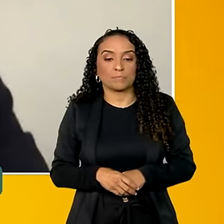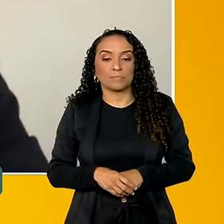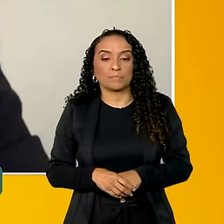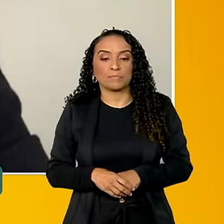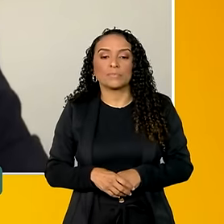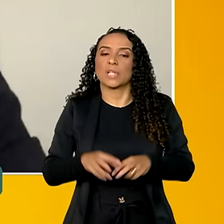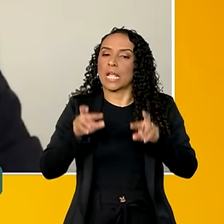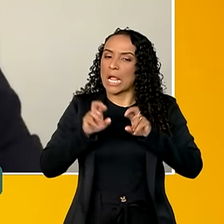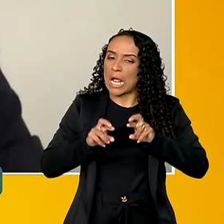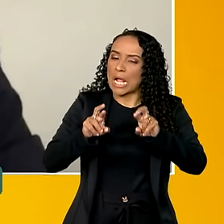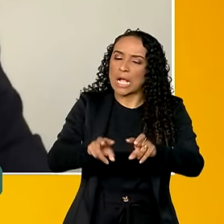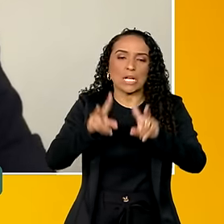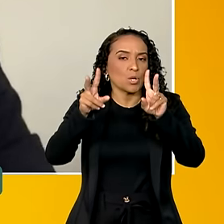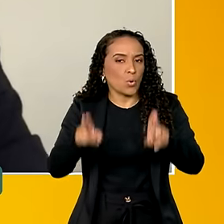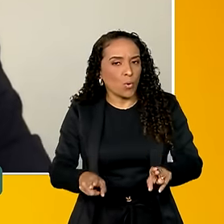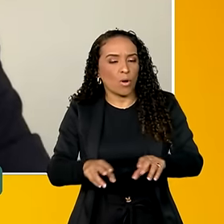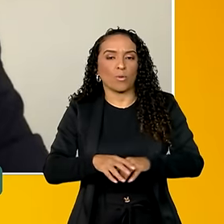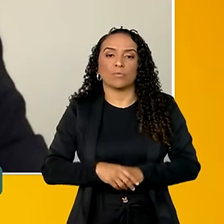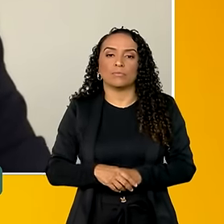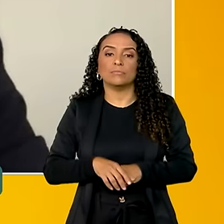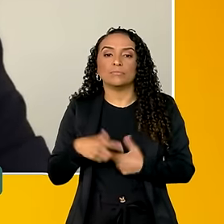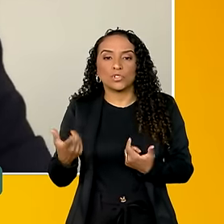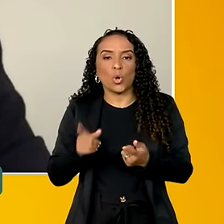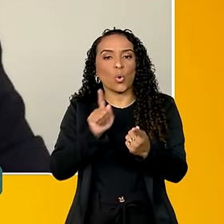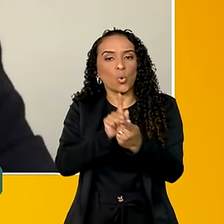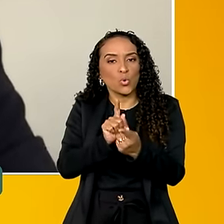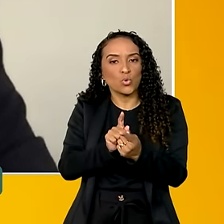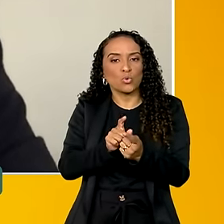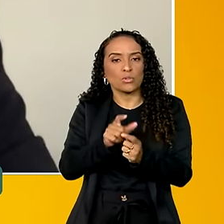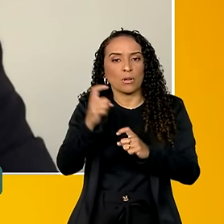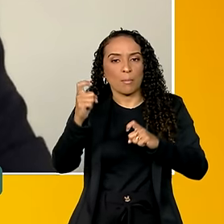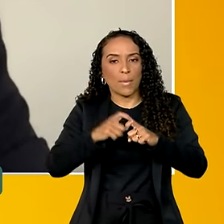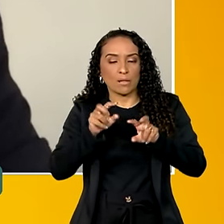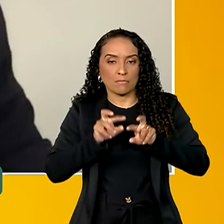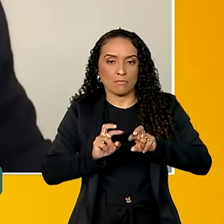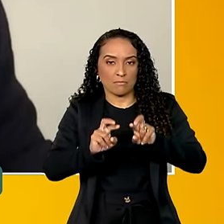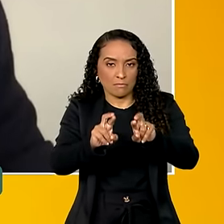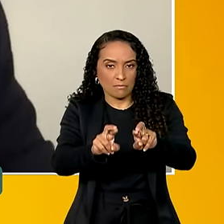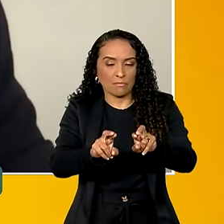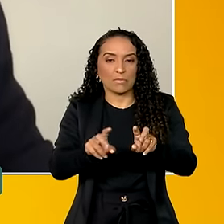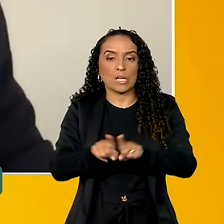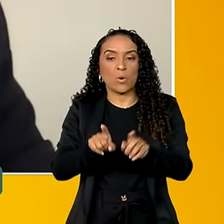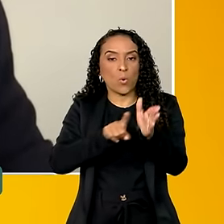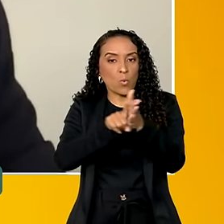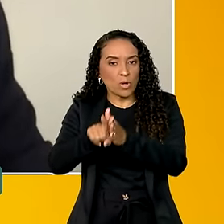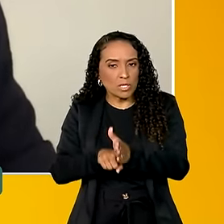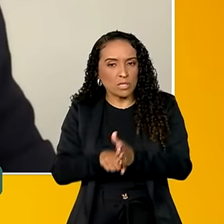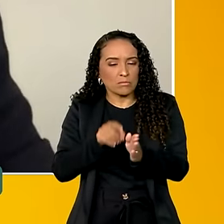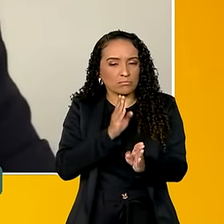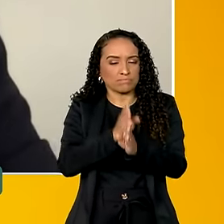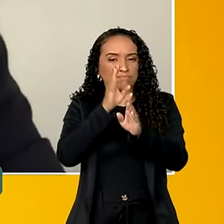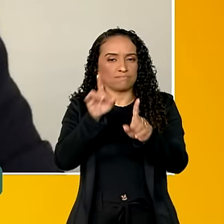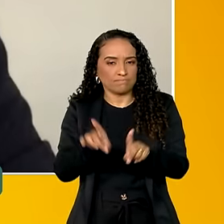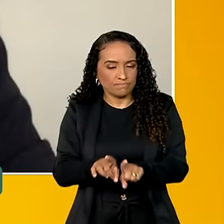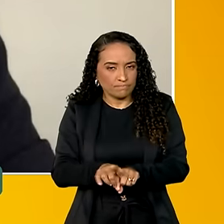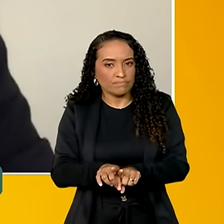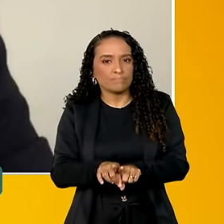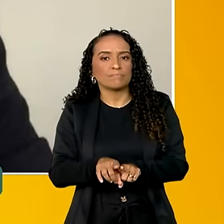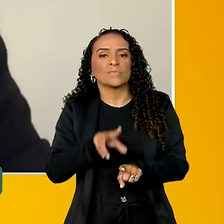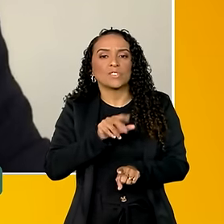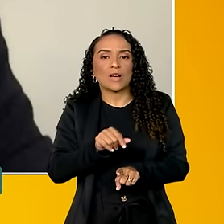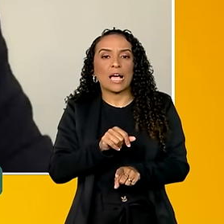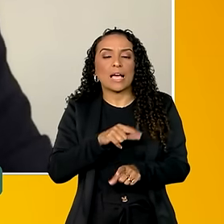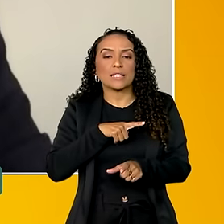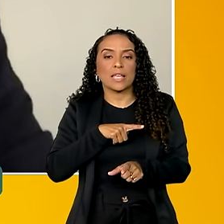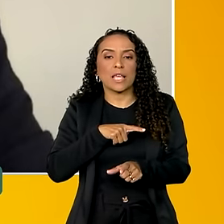Cânceres é a mesma coisa. Então, a consulta com o oncologista, o exame de investigação, vão ser